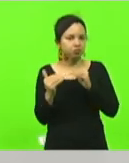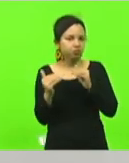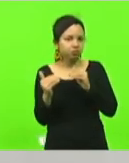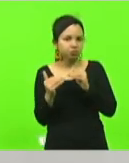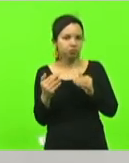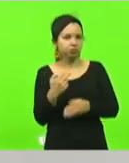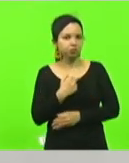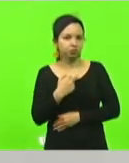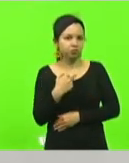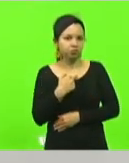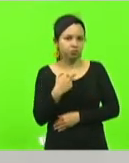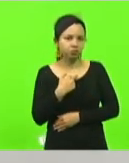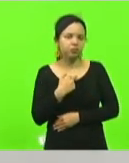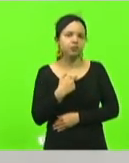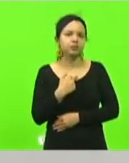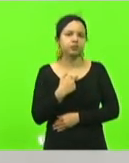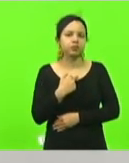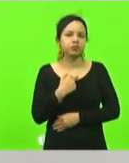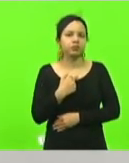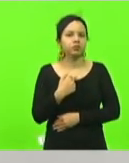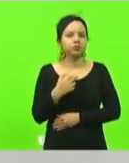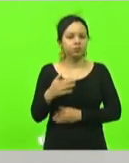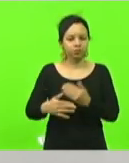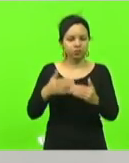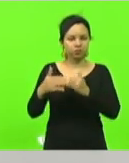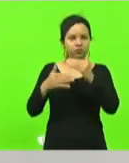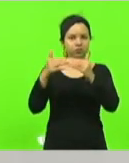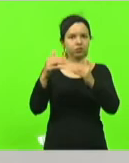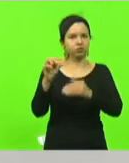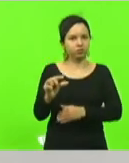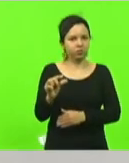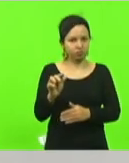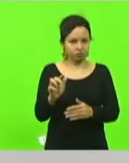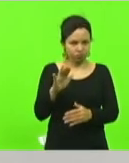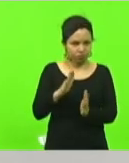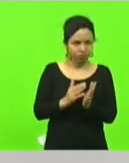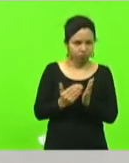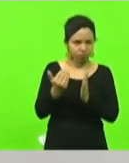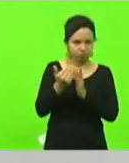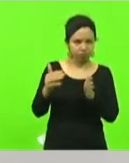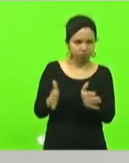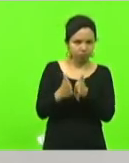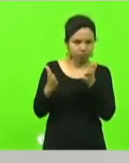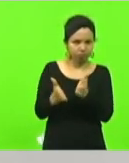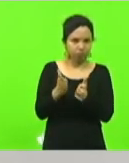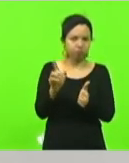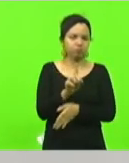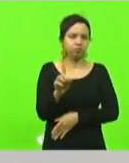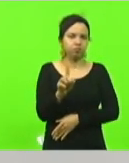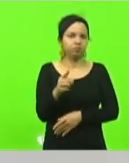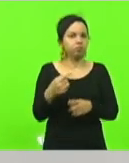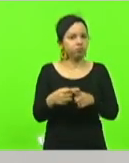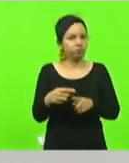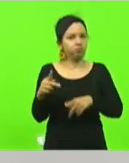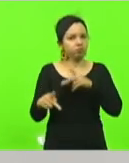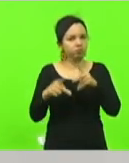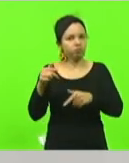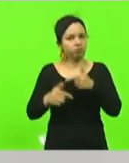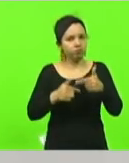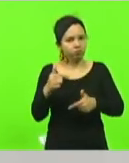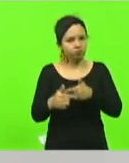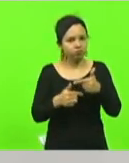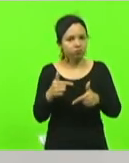e eu tenho dito que há menos desenvolvida mas não há mais pobre por que não é mais pobre porque é de um povo trabalhador um povo